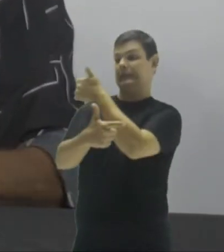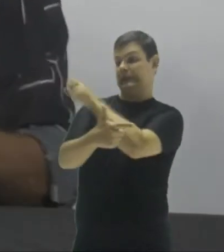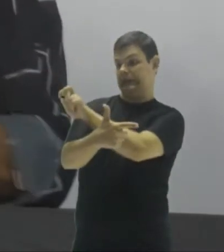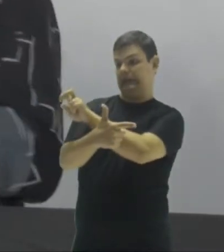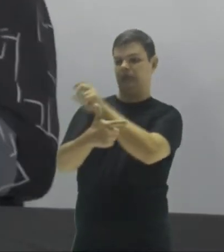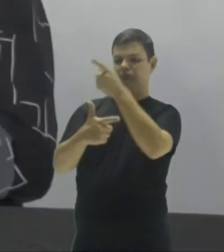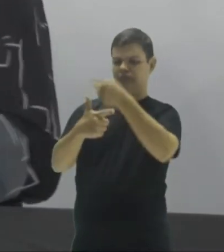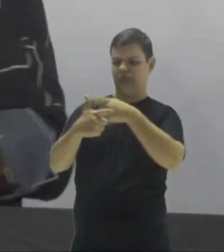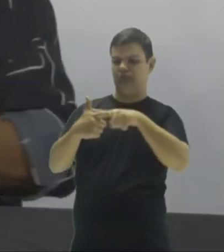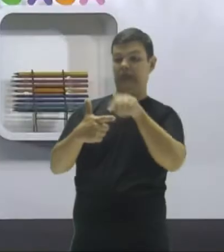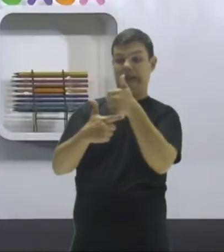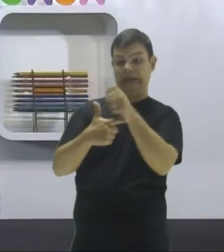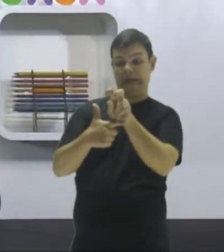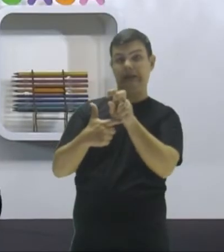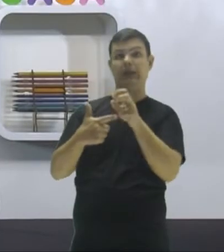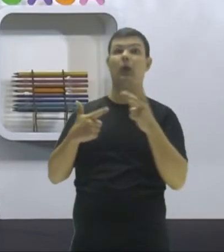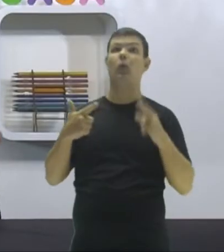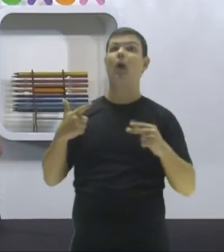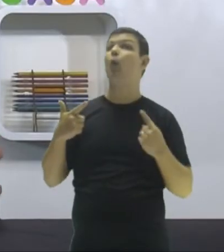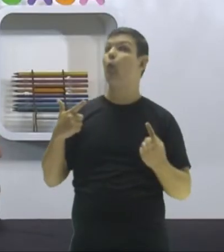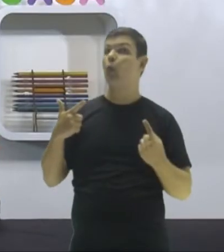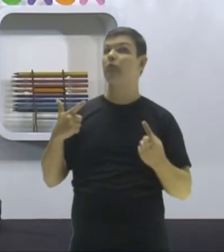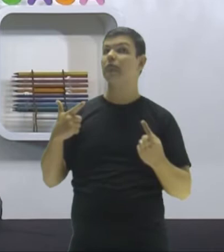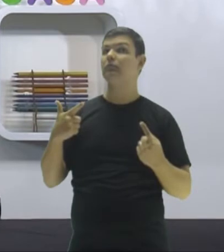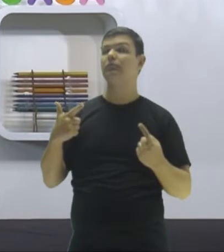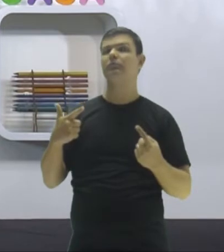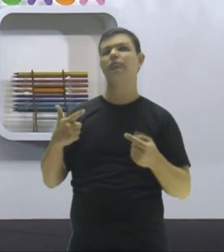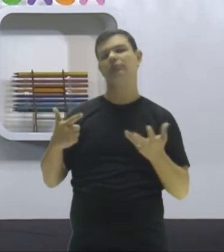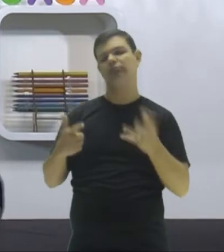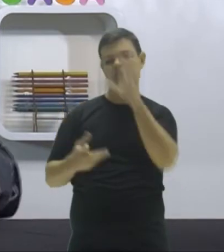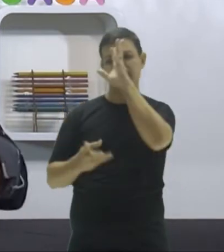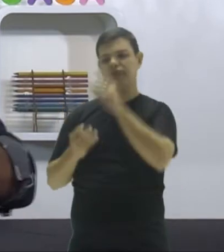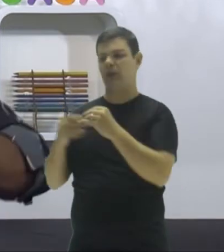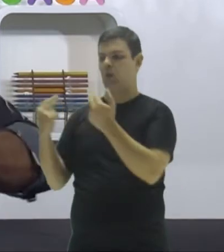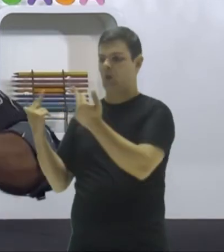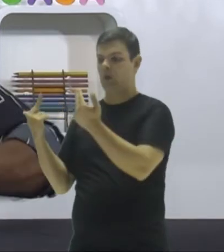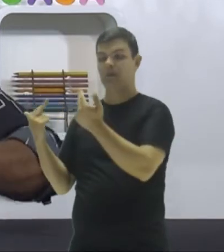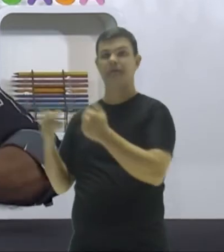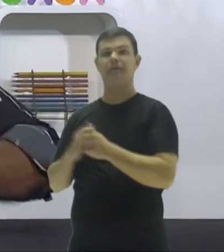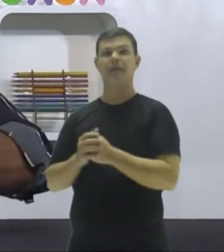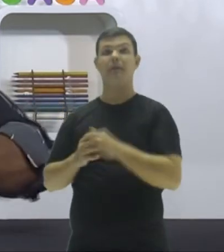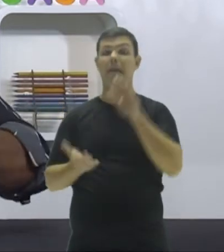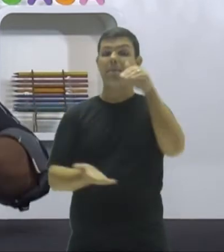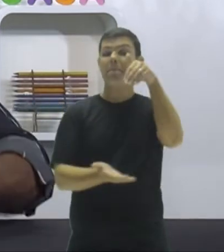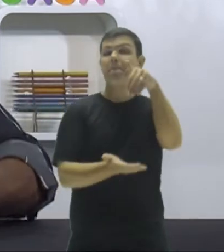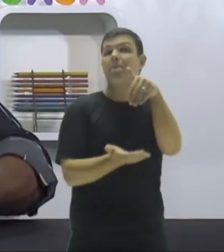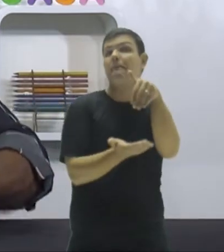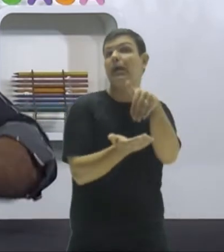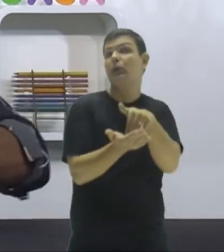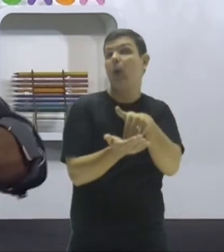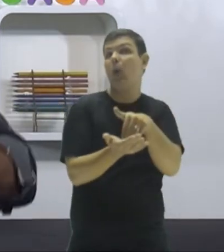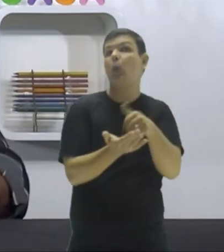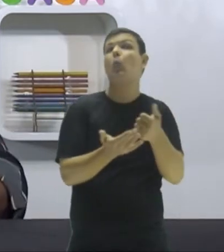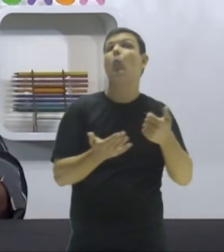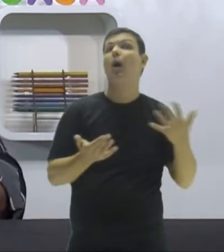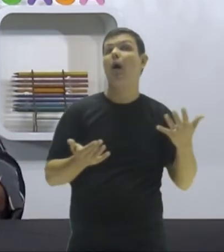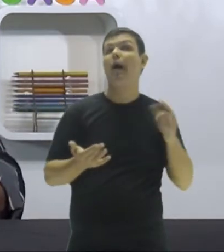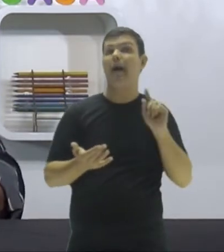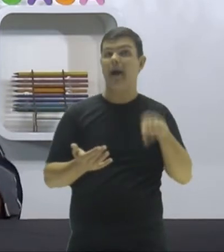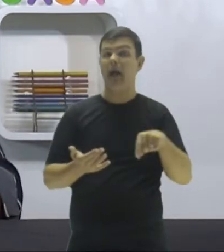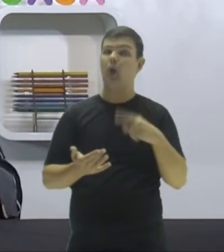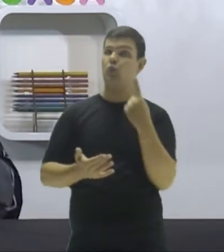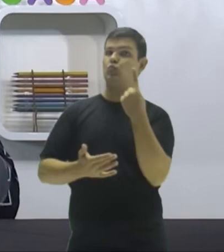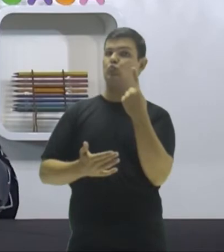quinze dá um. Então, o maior divisor de um número é ele mesmo. E o menor divisor de um número, desse número,